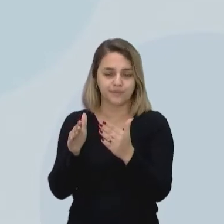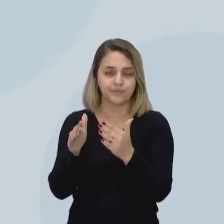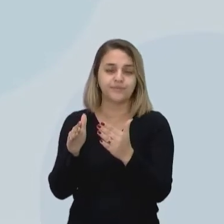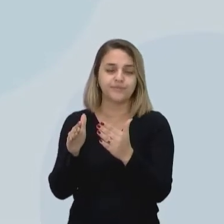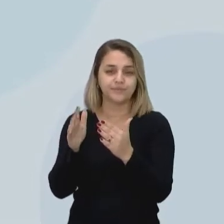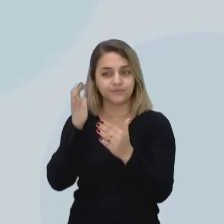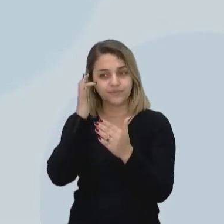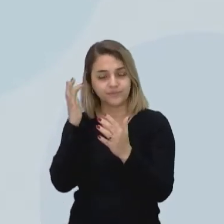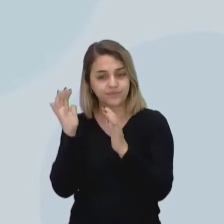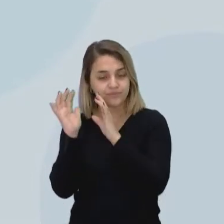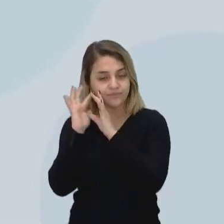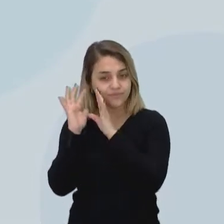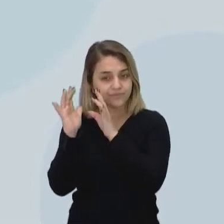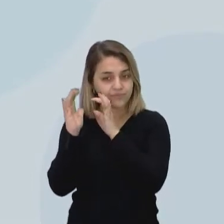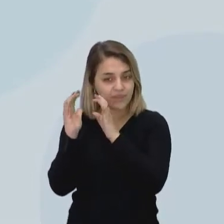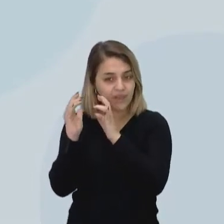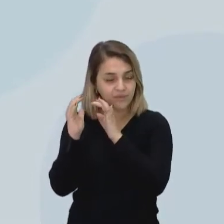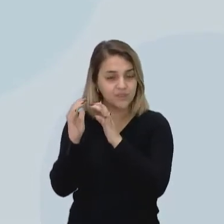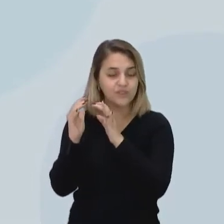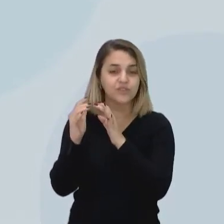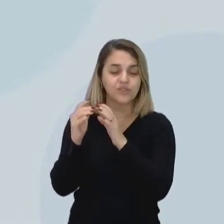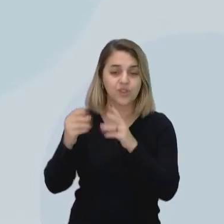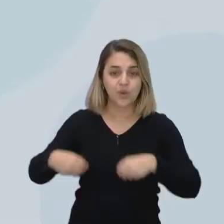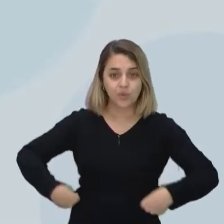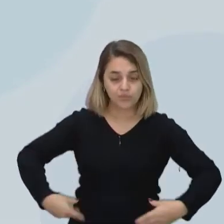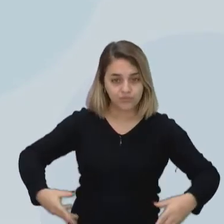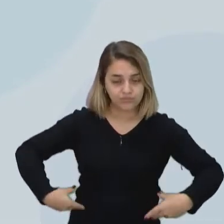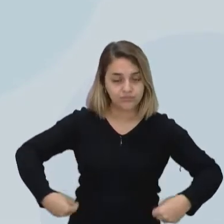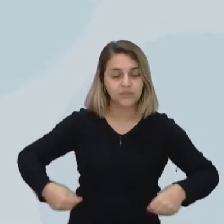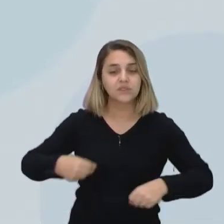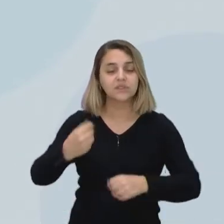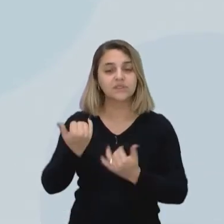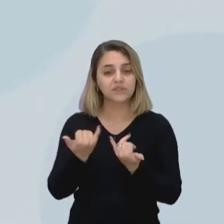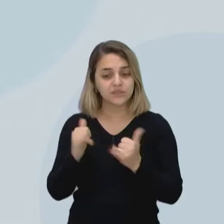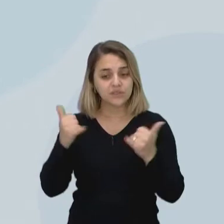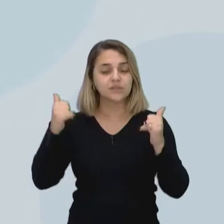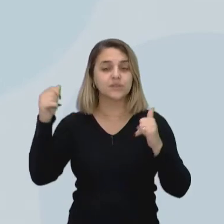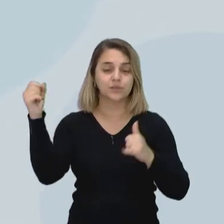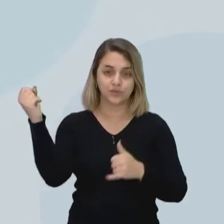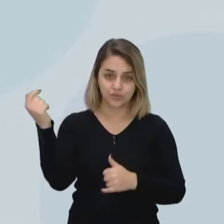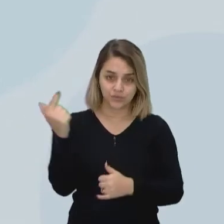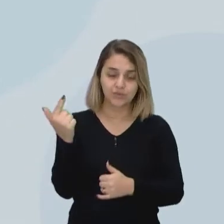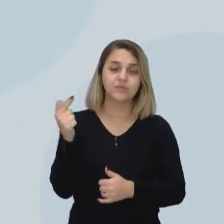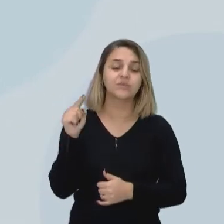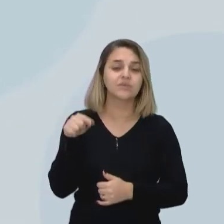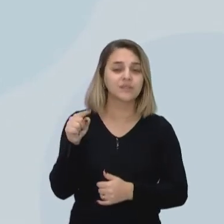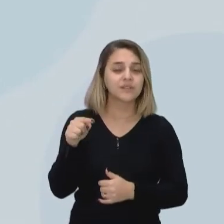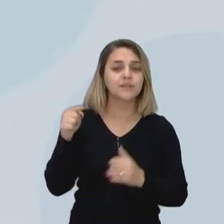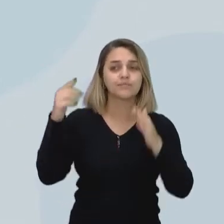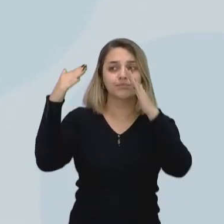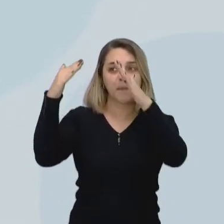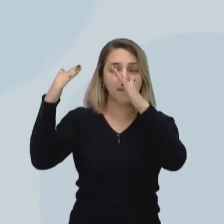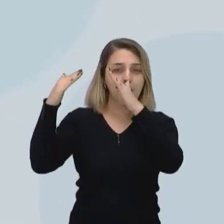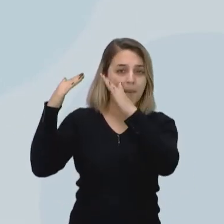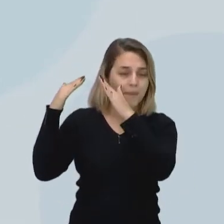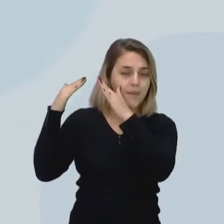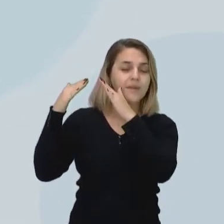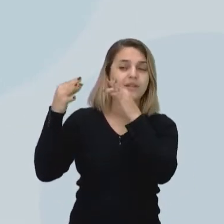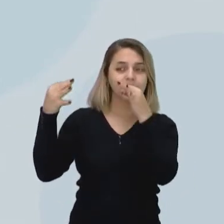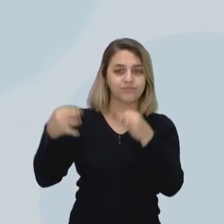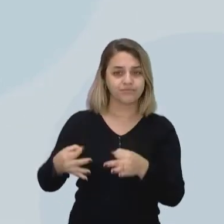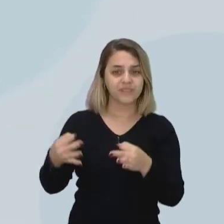Pensando no consumo de energia, tá? E, logicamente, é um item que vai ficar